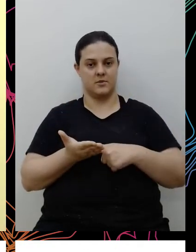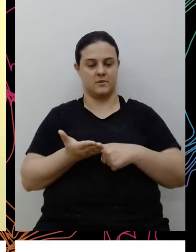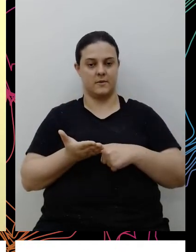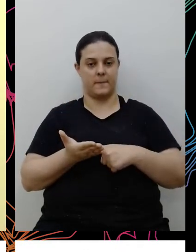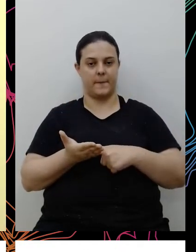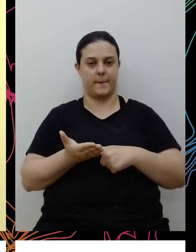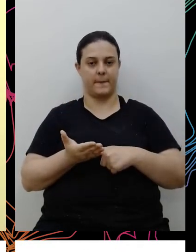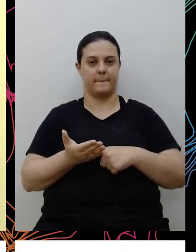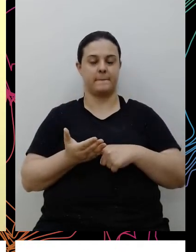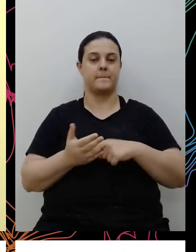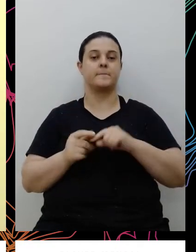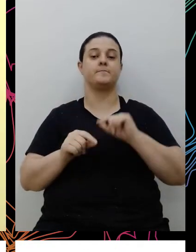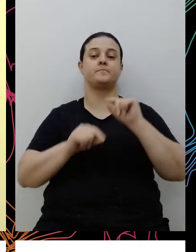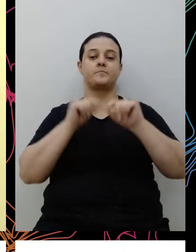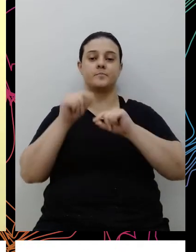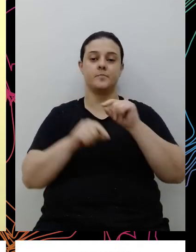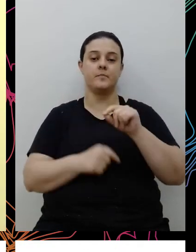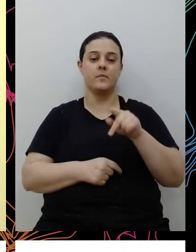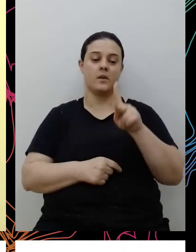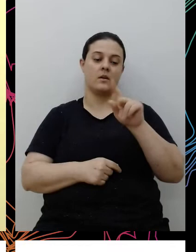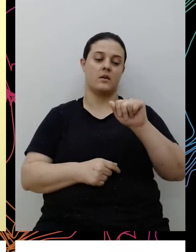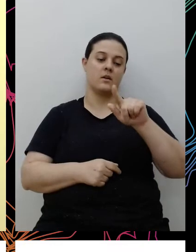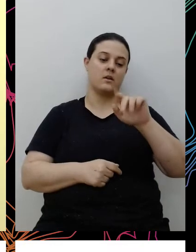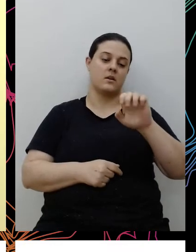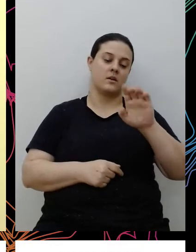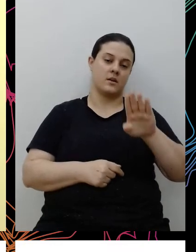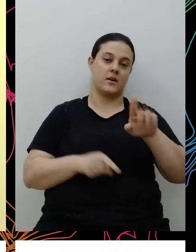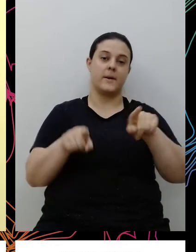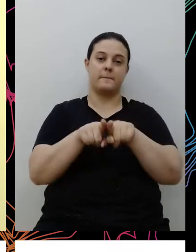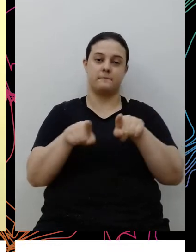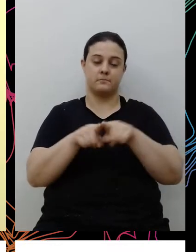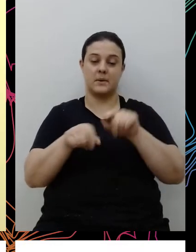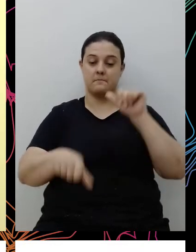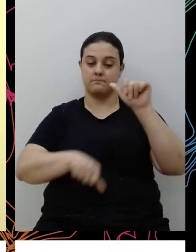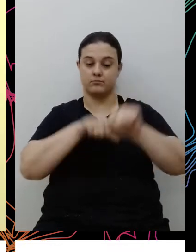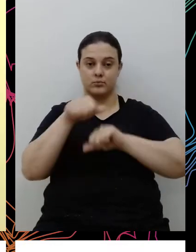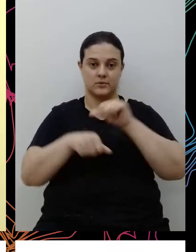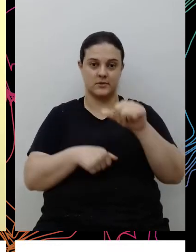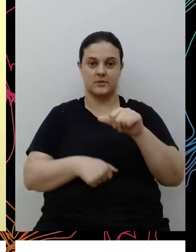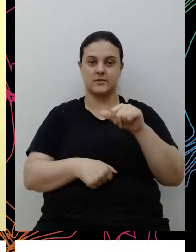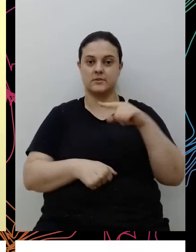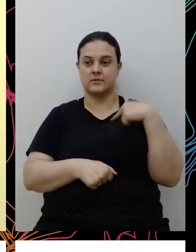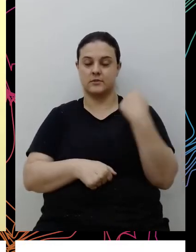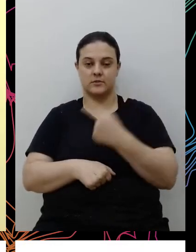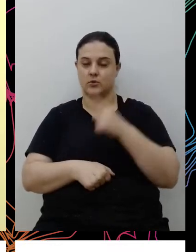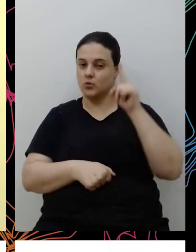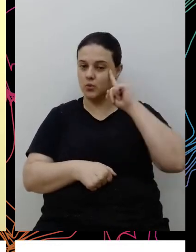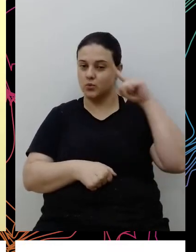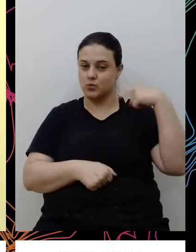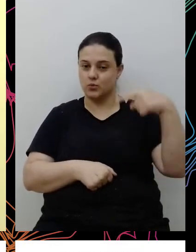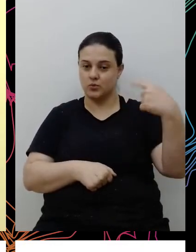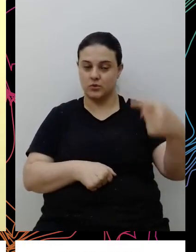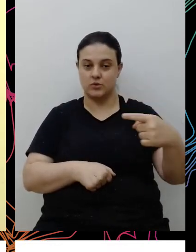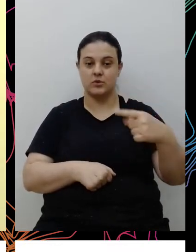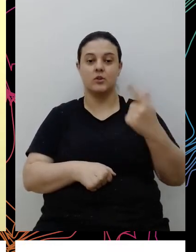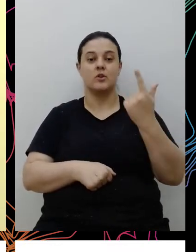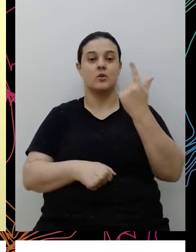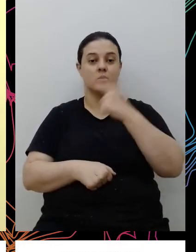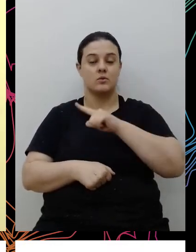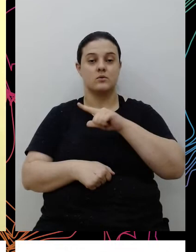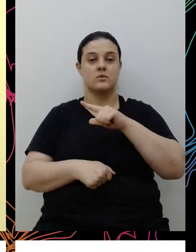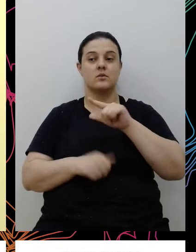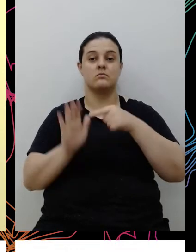e os desafios, como o Caleb até colocou, é essa mudança de postura do nosso cotidiano, né, de conseguir demonstrar práticas